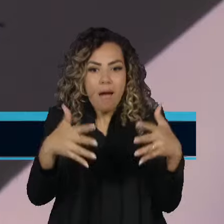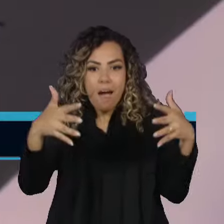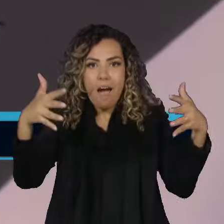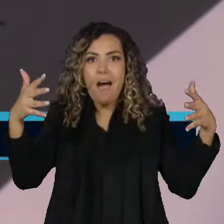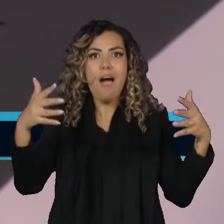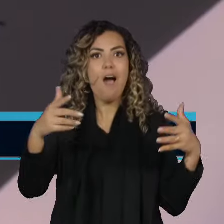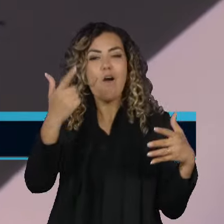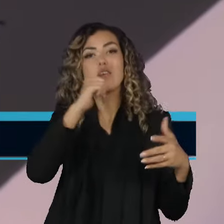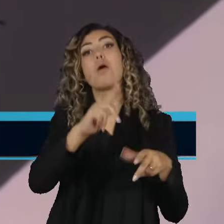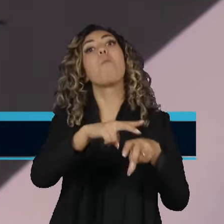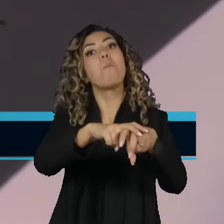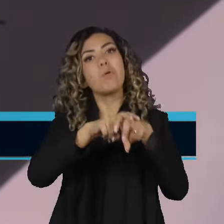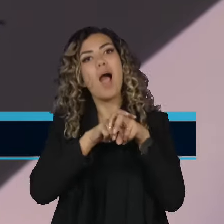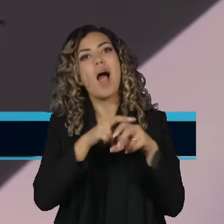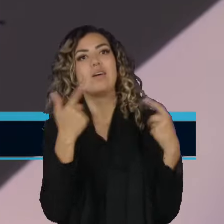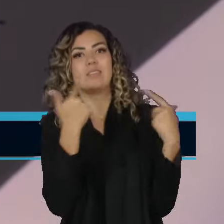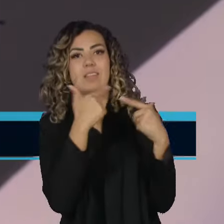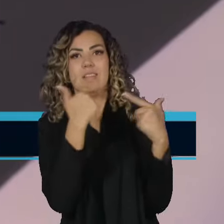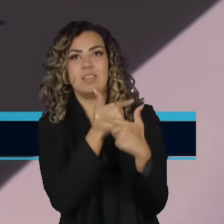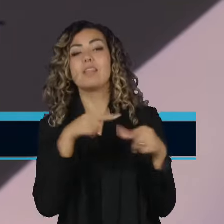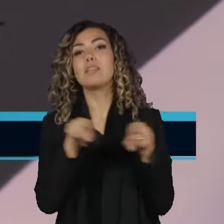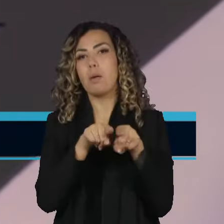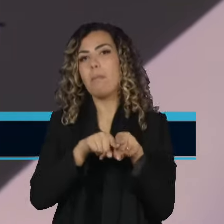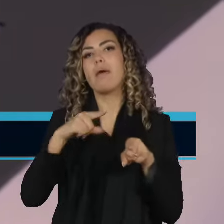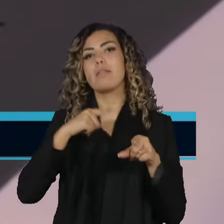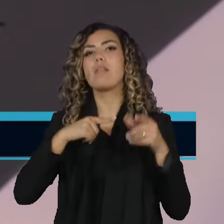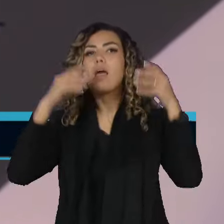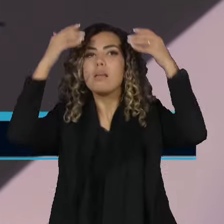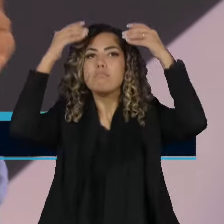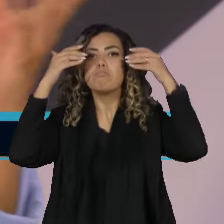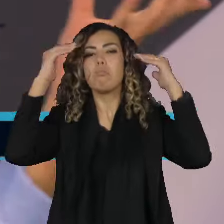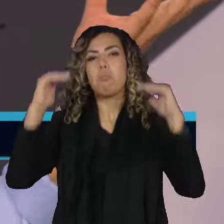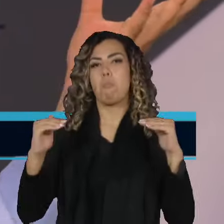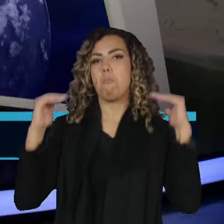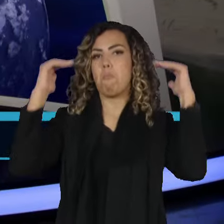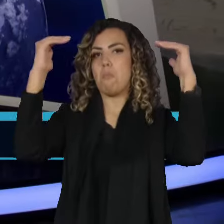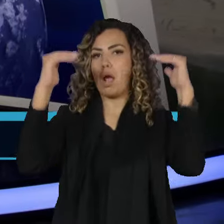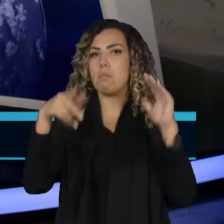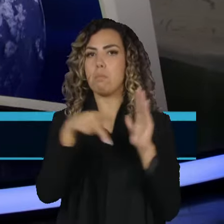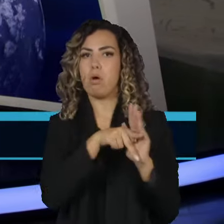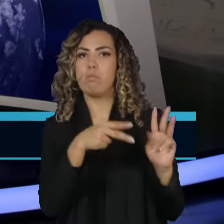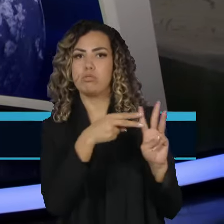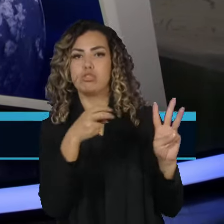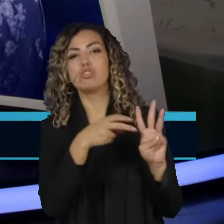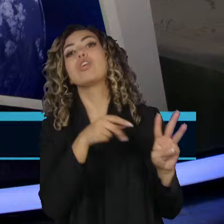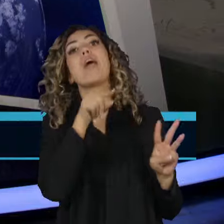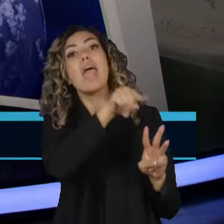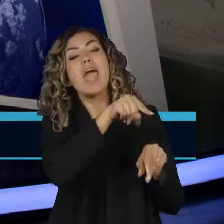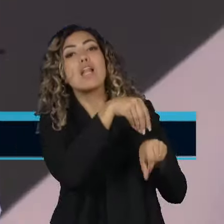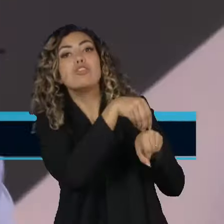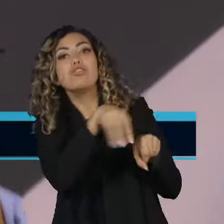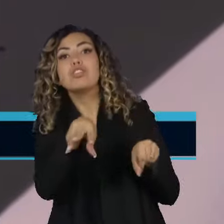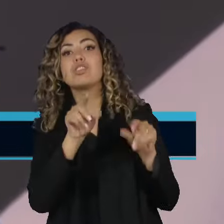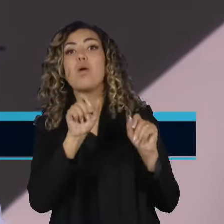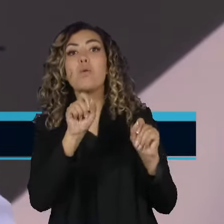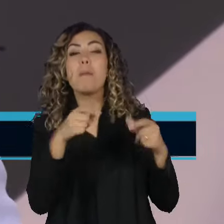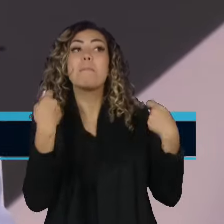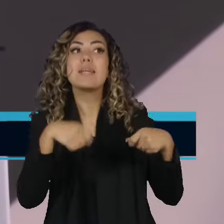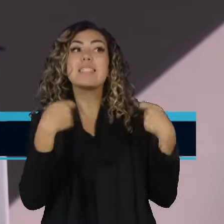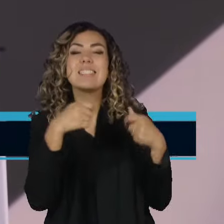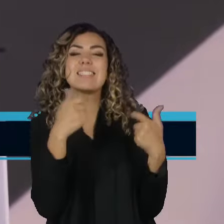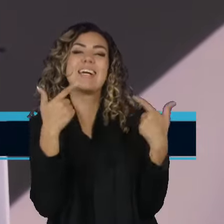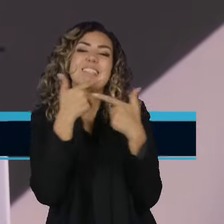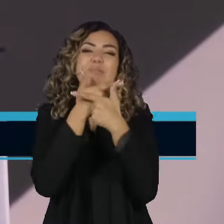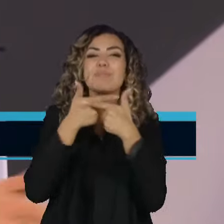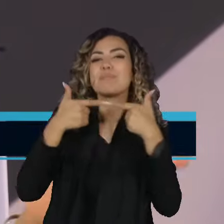também um mestre taoísta, Liu Shemin, que recomenda ler, olha só, recomenda sorrir, rir nove vezes por